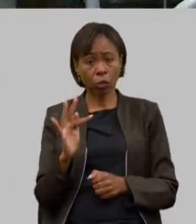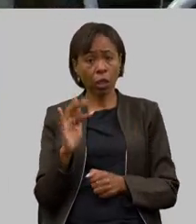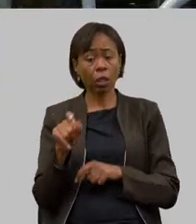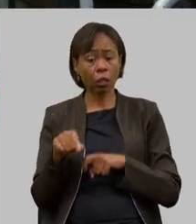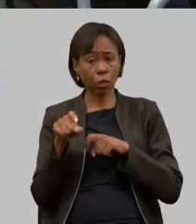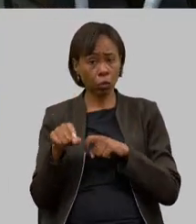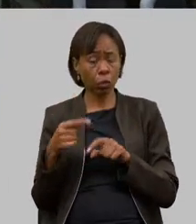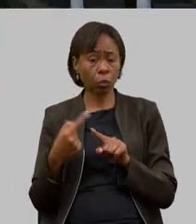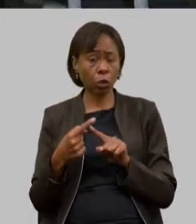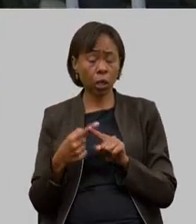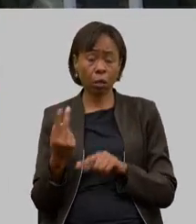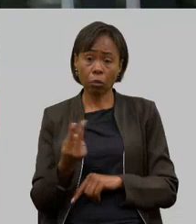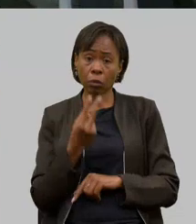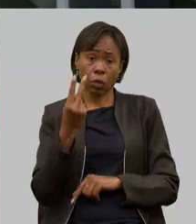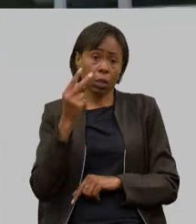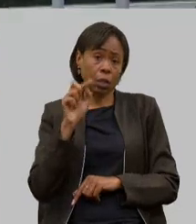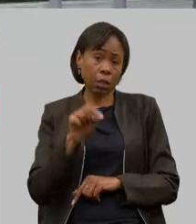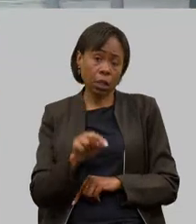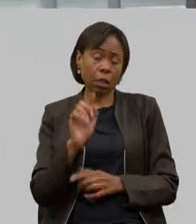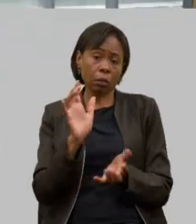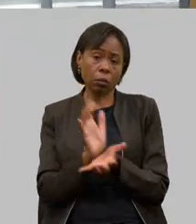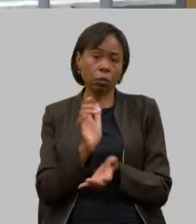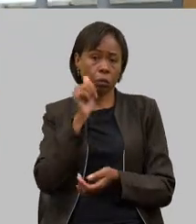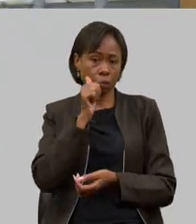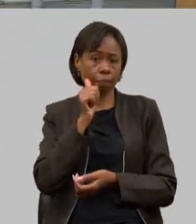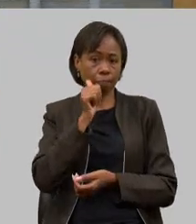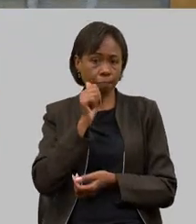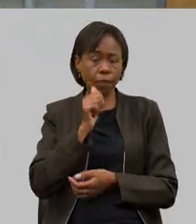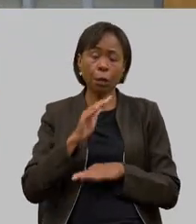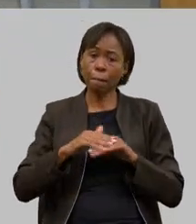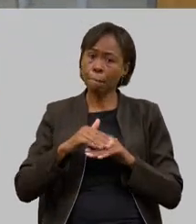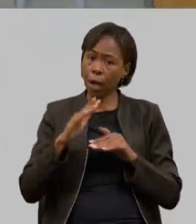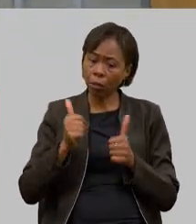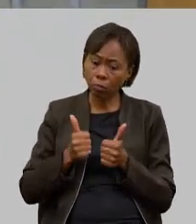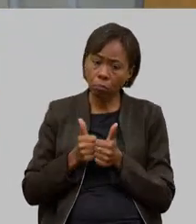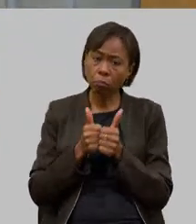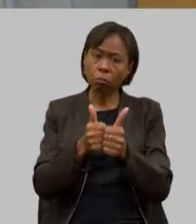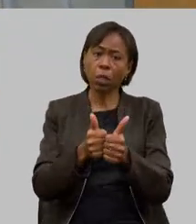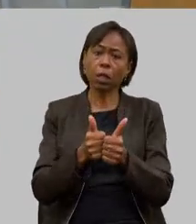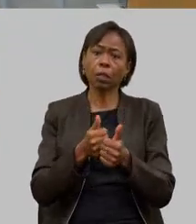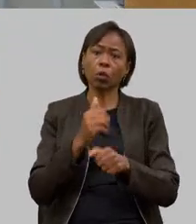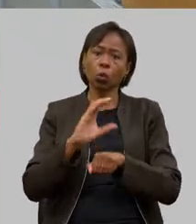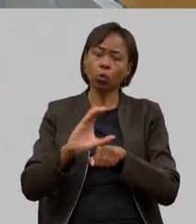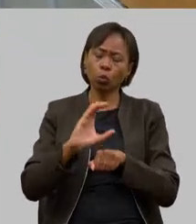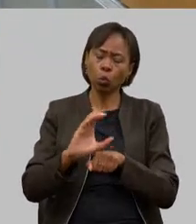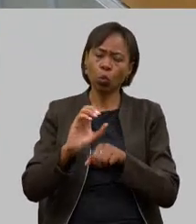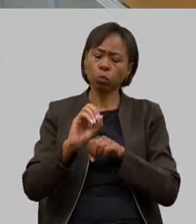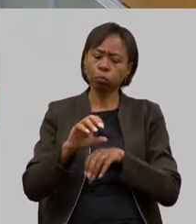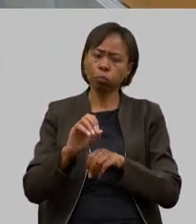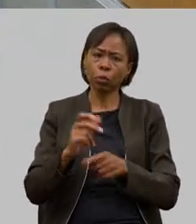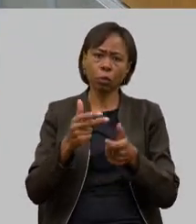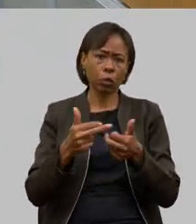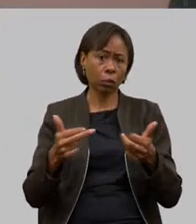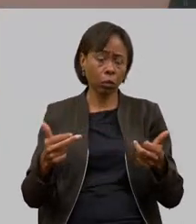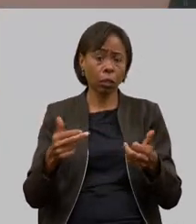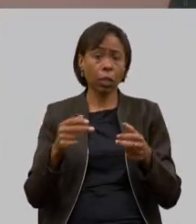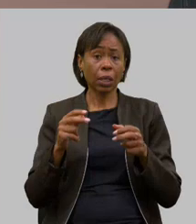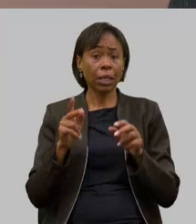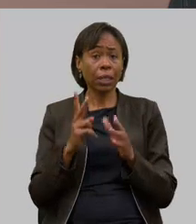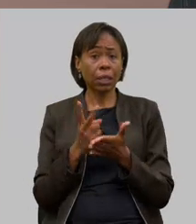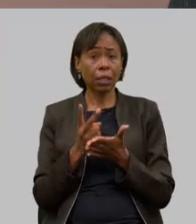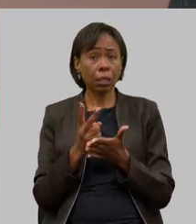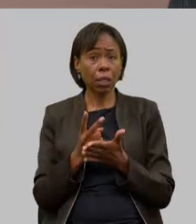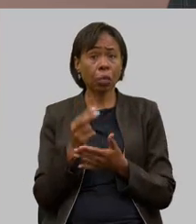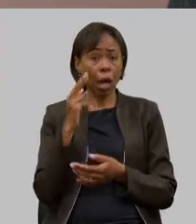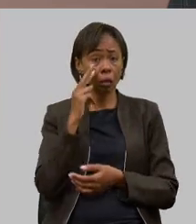valorizar as mulheres e ter essas mulheres cada vez mais próximas em capacitações e tudo e basta você passar o olho e correr e ver aqui